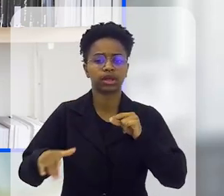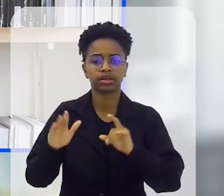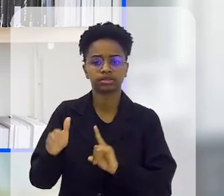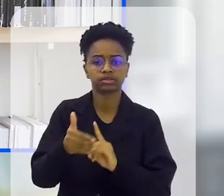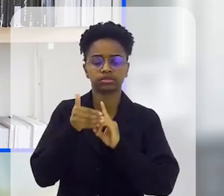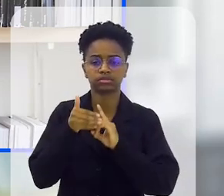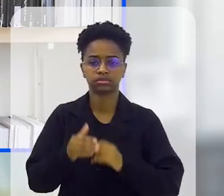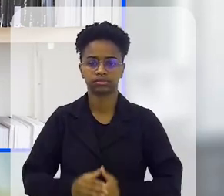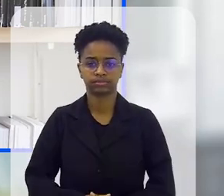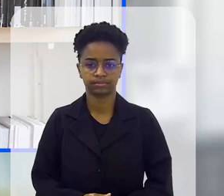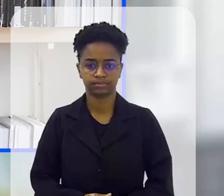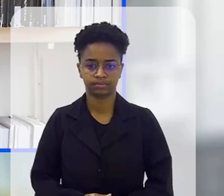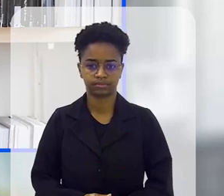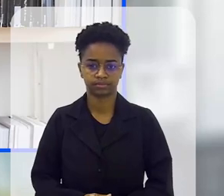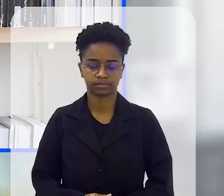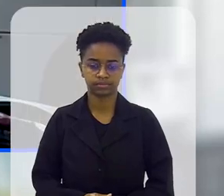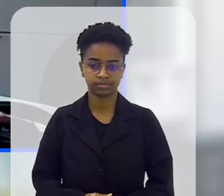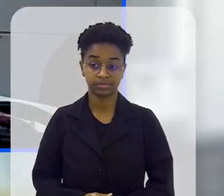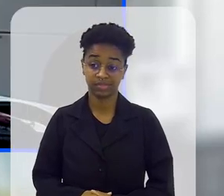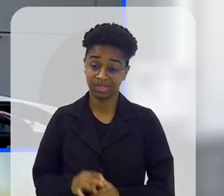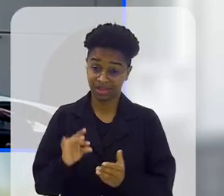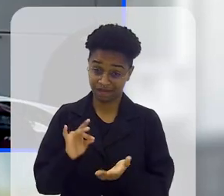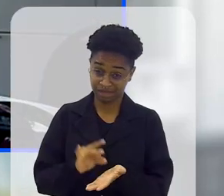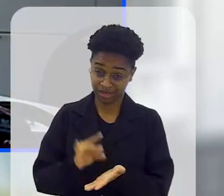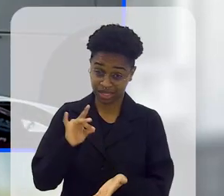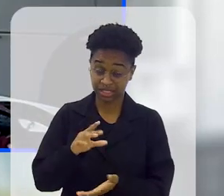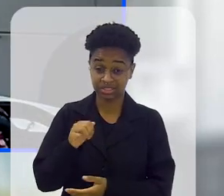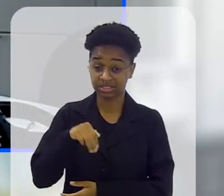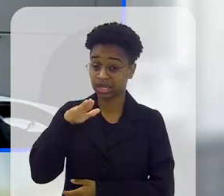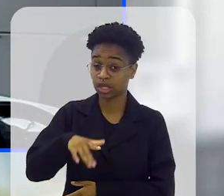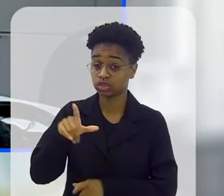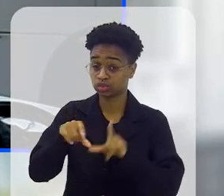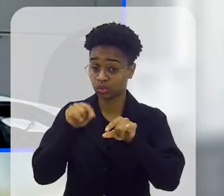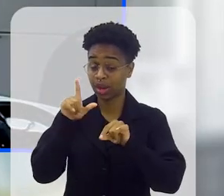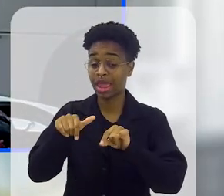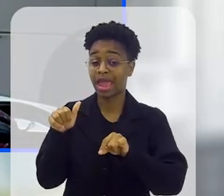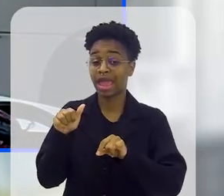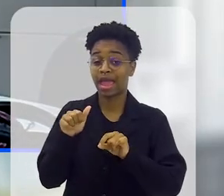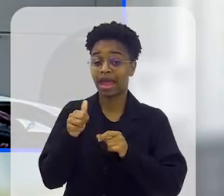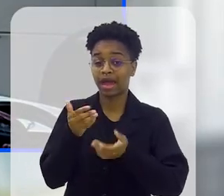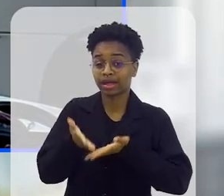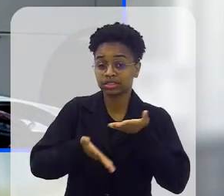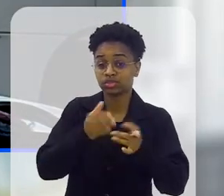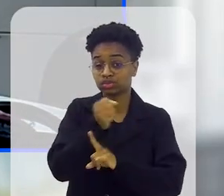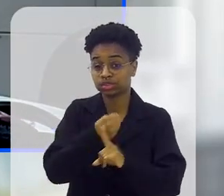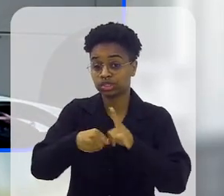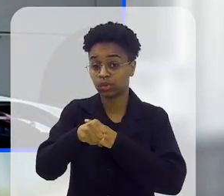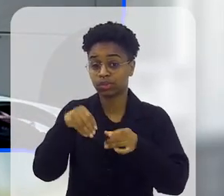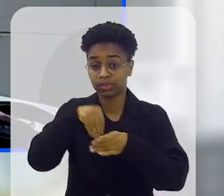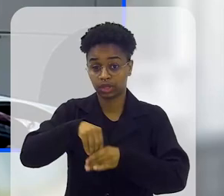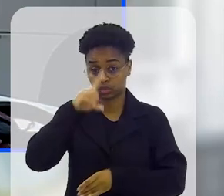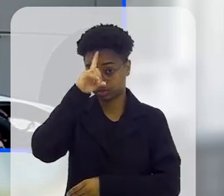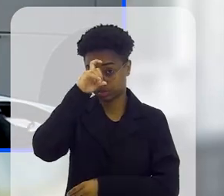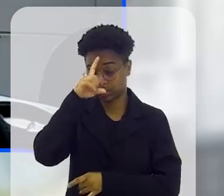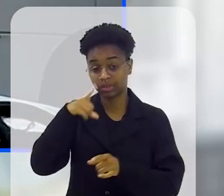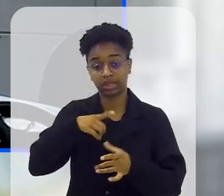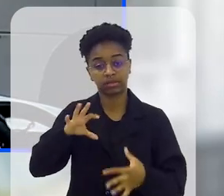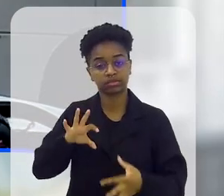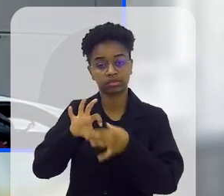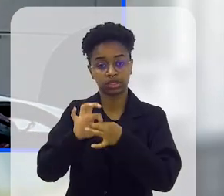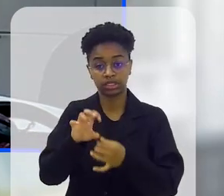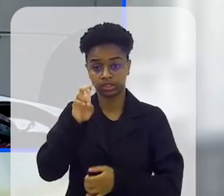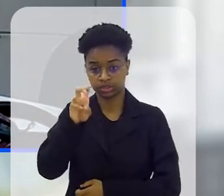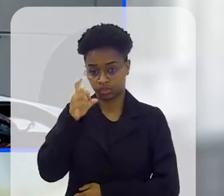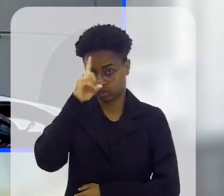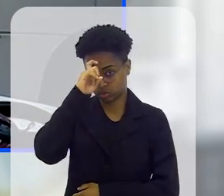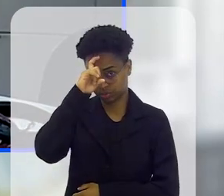seleção para acolher as crianças aí dentro? Na verdade, quem faz a seleção são as assistentes sociais dos hospitais, nós temos convênio